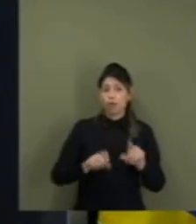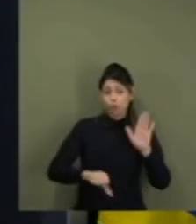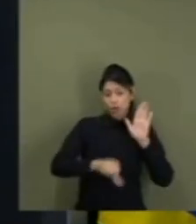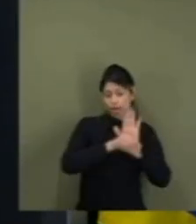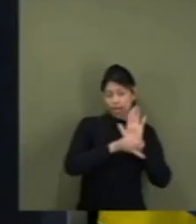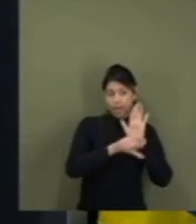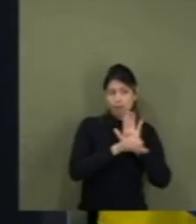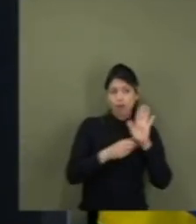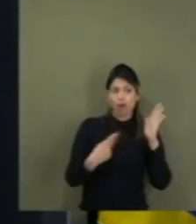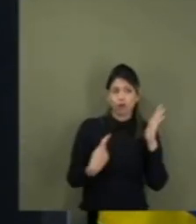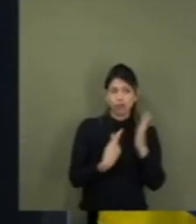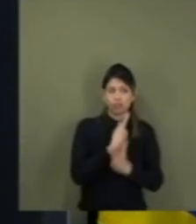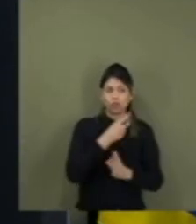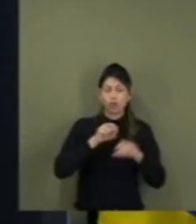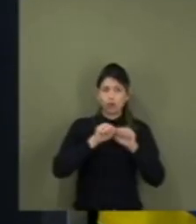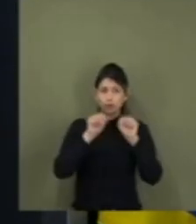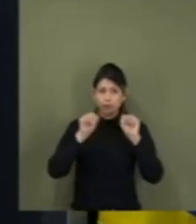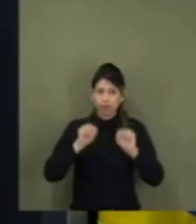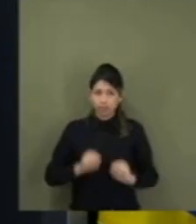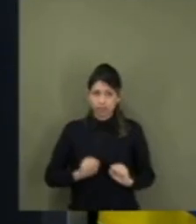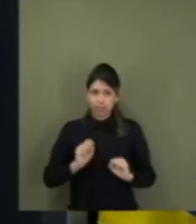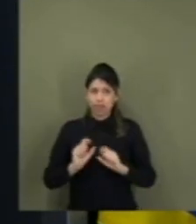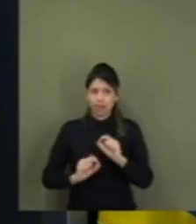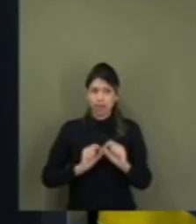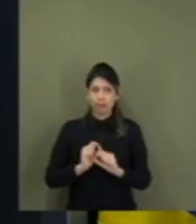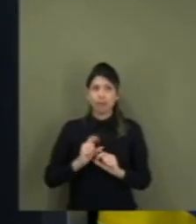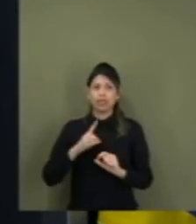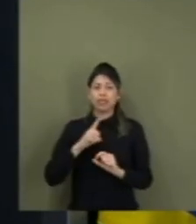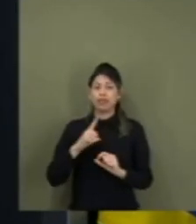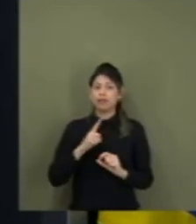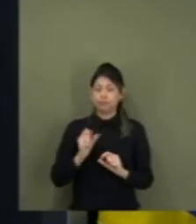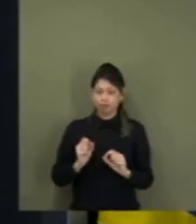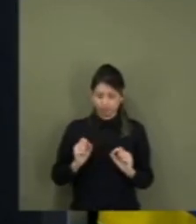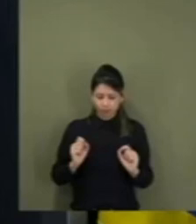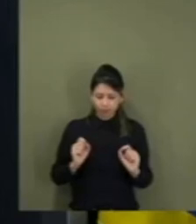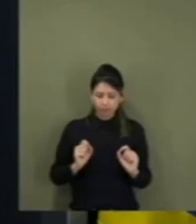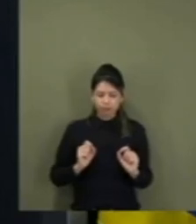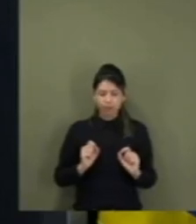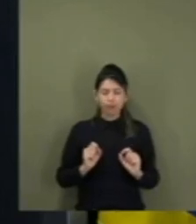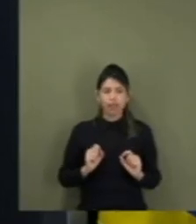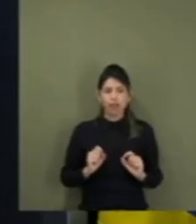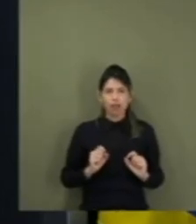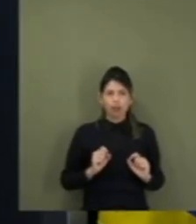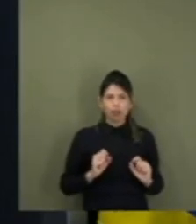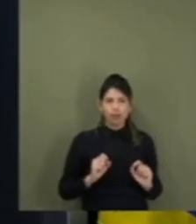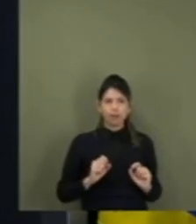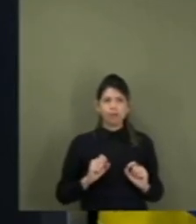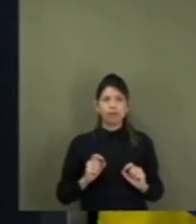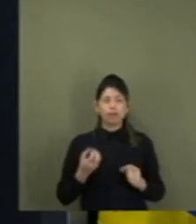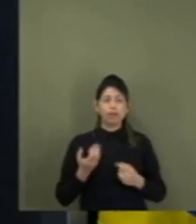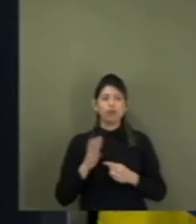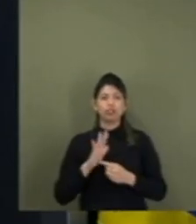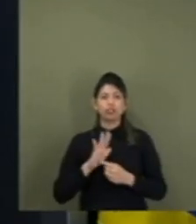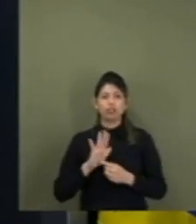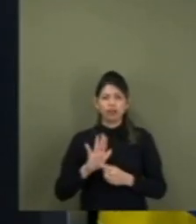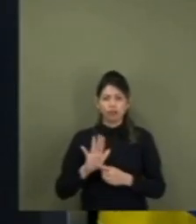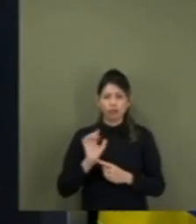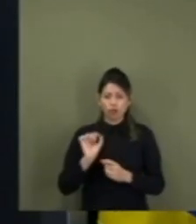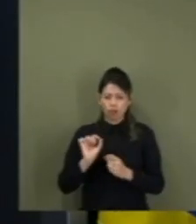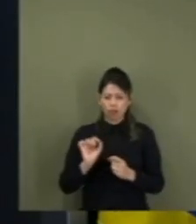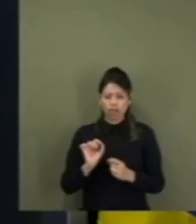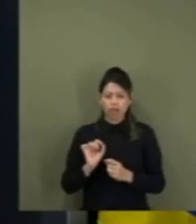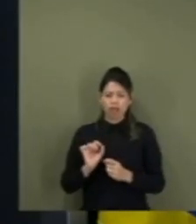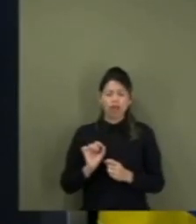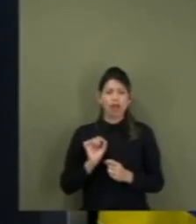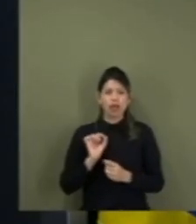sistema, o sistema apodrecido que a gente tem no Brasil, não